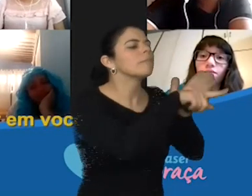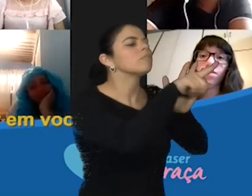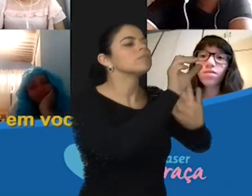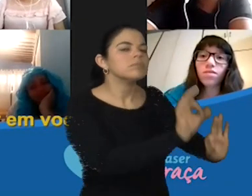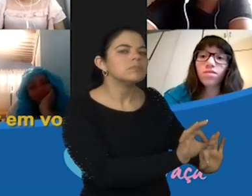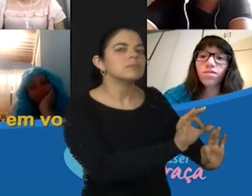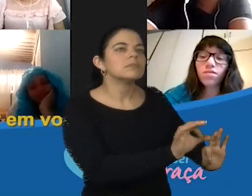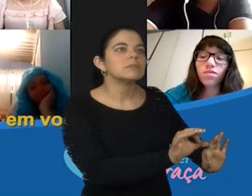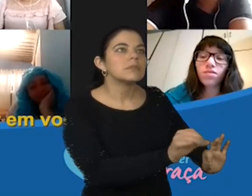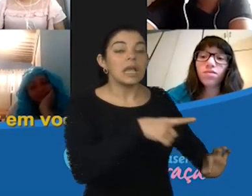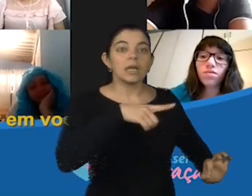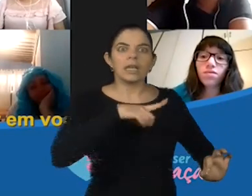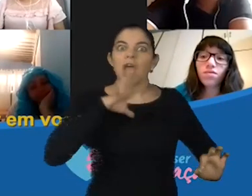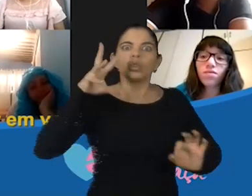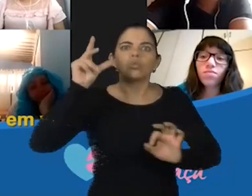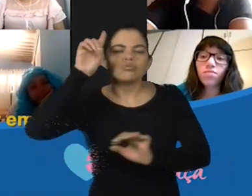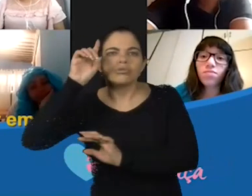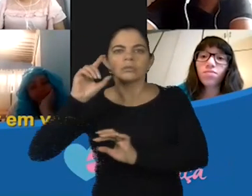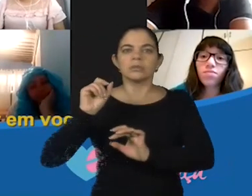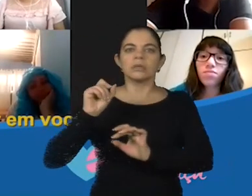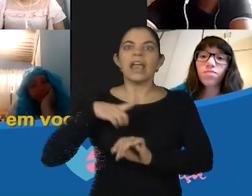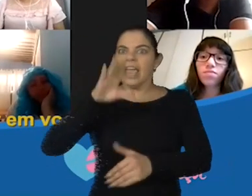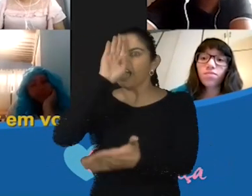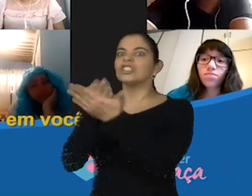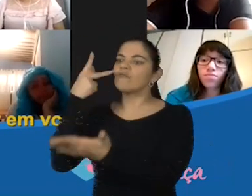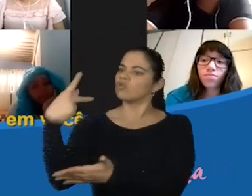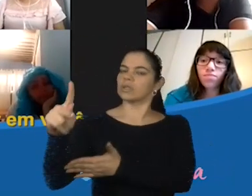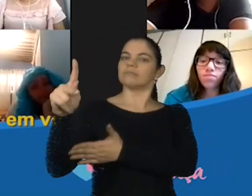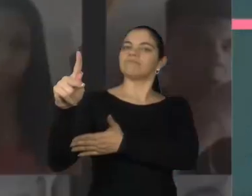Você tem que pensar positivo. E acreditar em você.